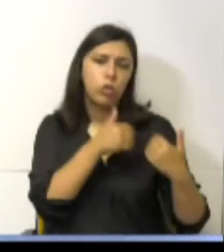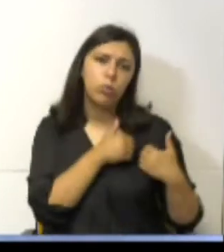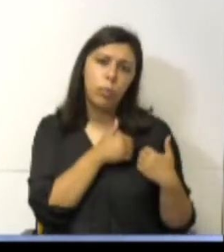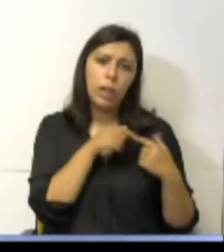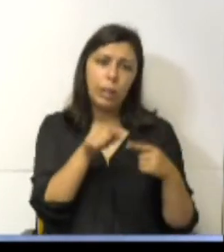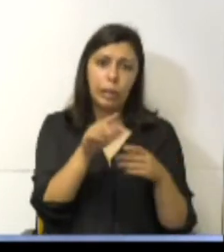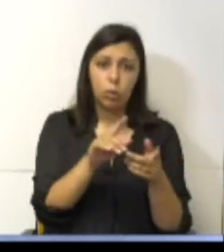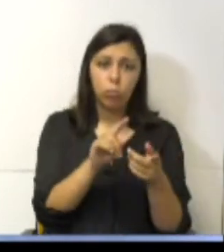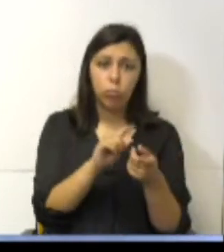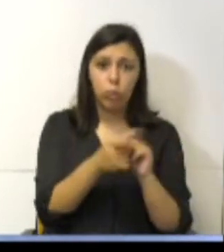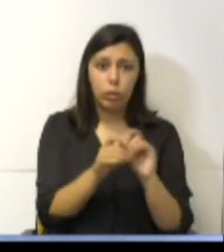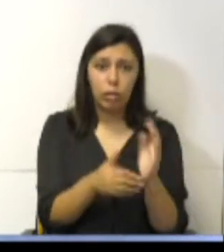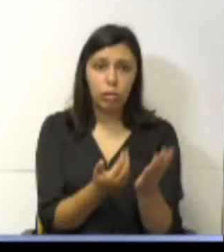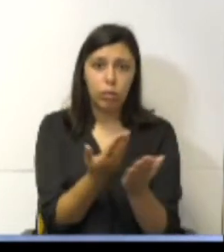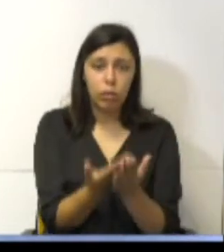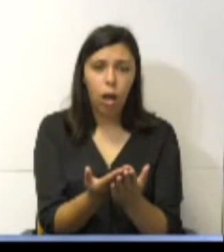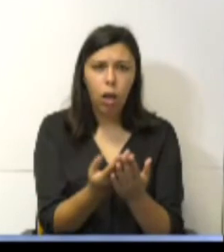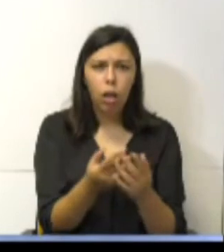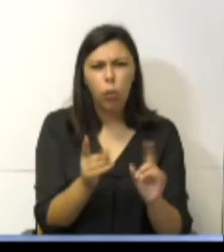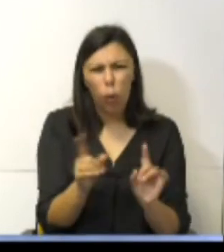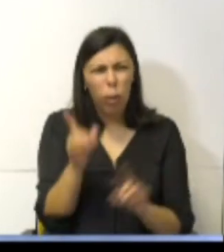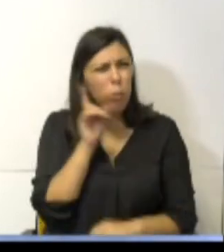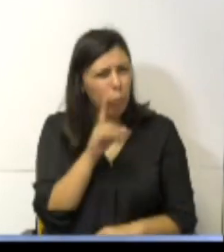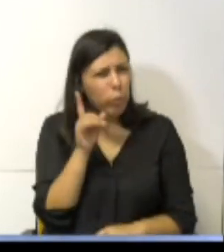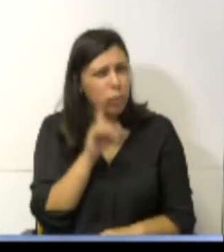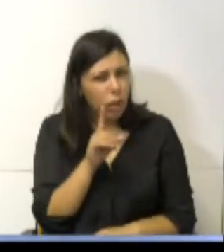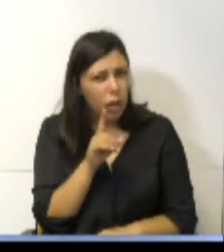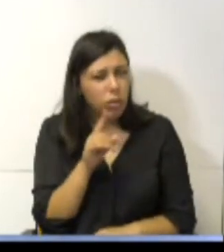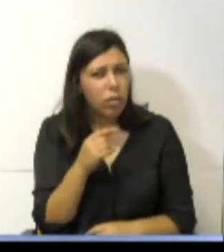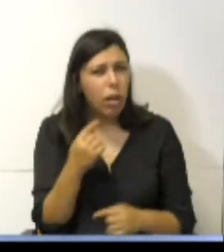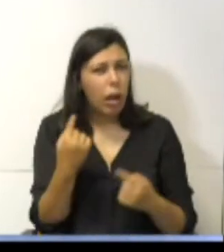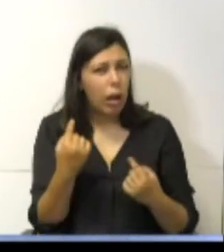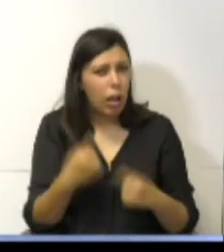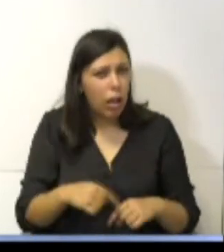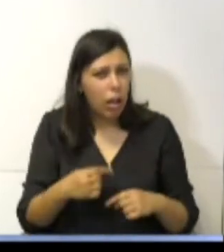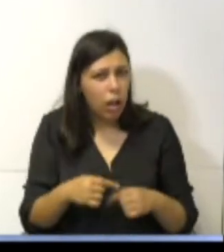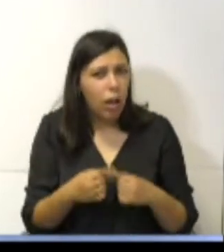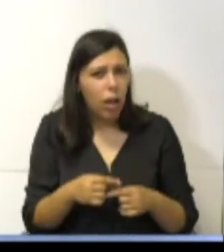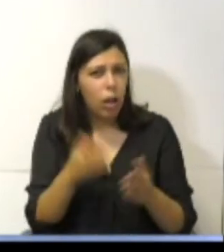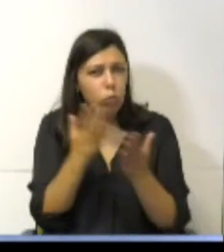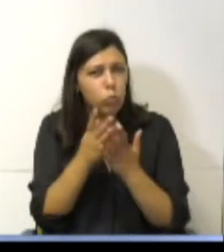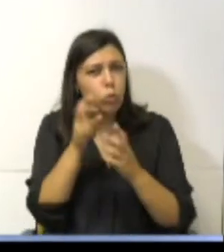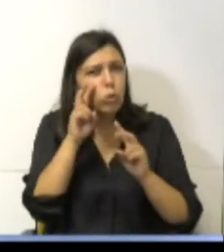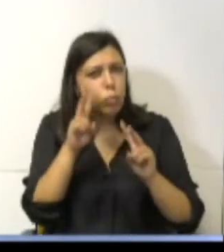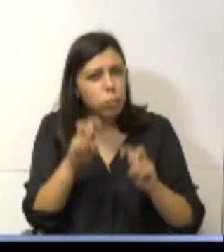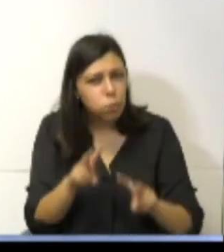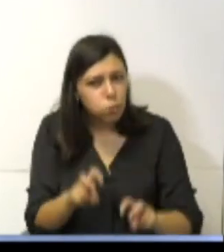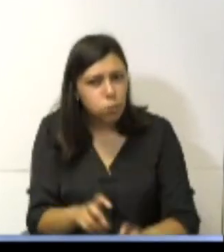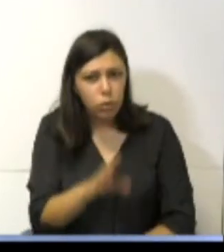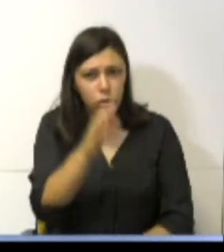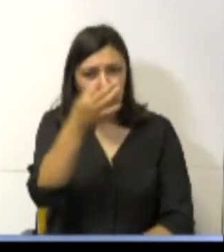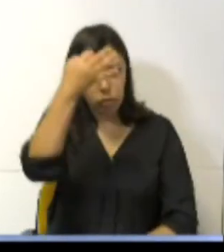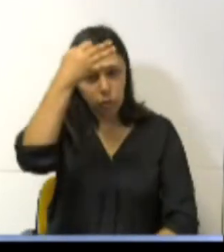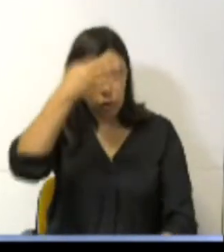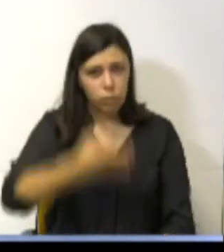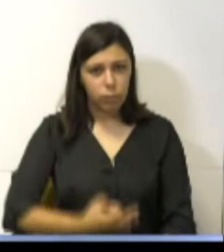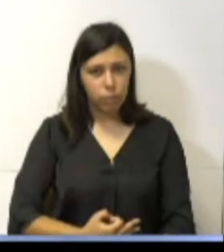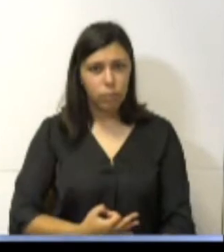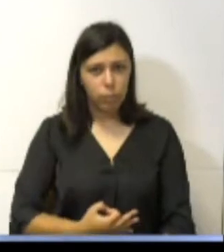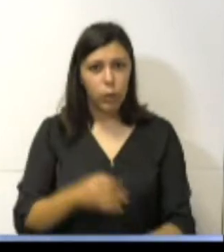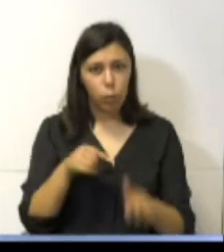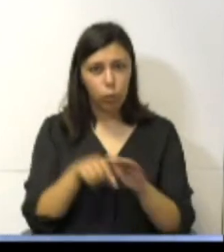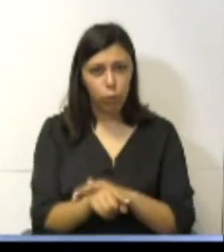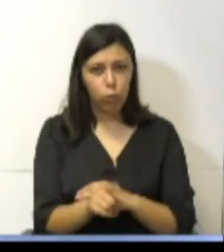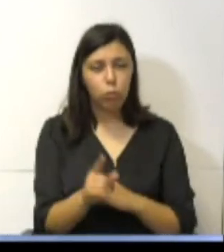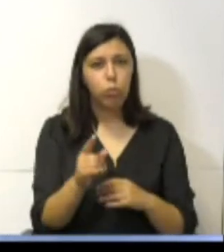mudança implica, não seria importante, Sr. Secretário, proceder a um estudo imparcial, sério e profundo, do impacto